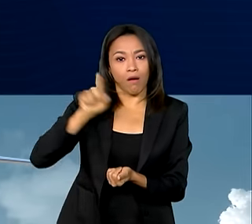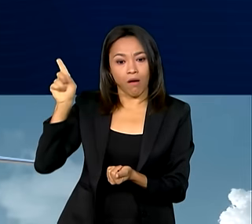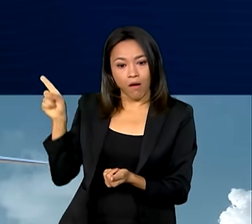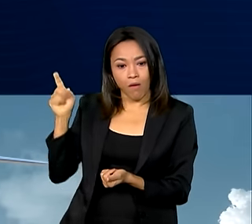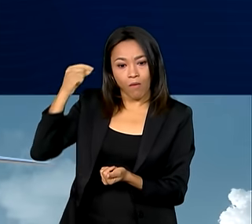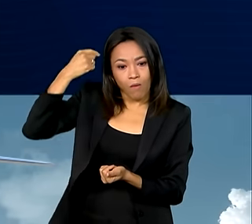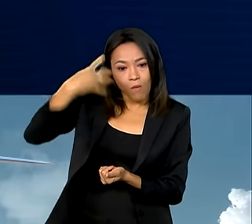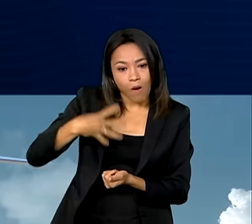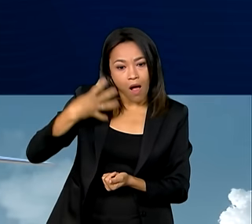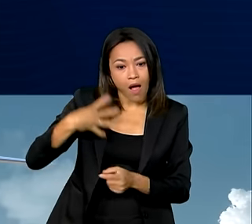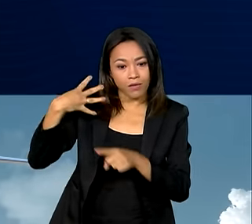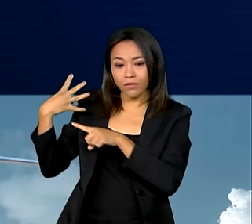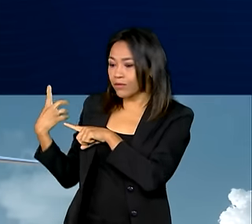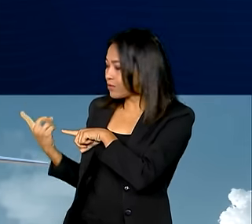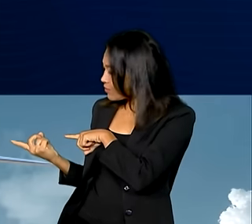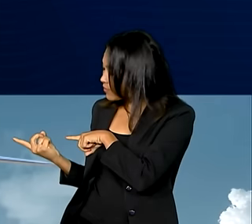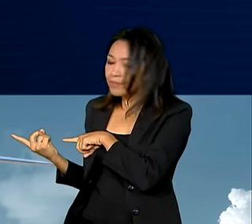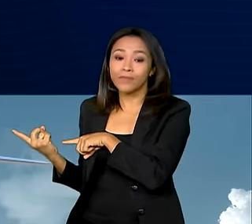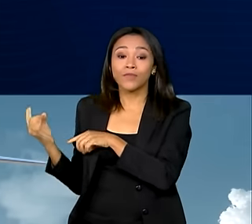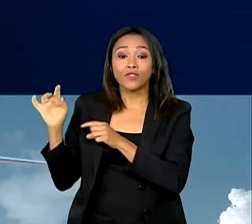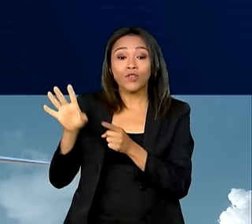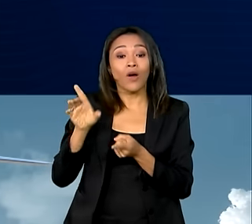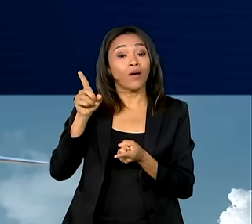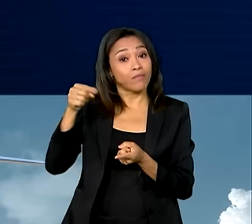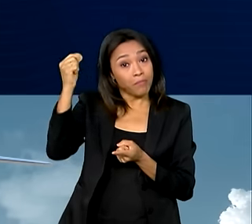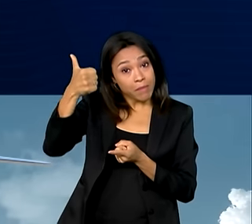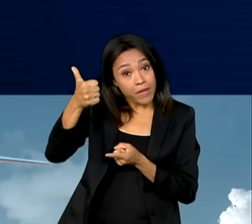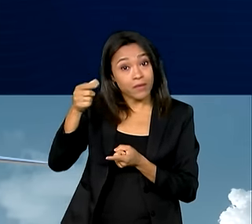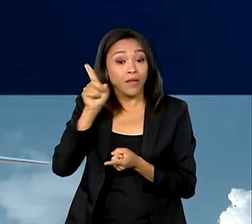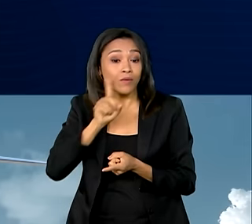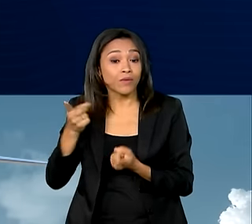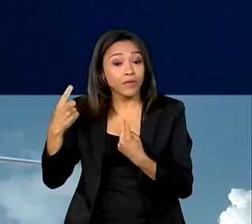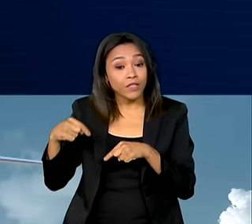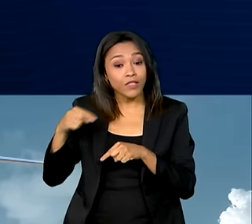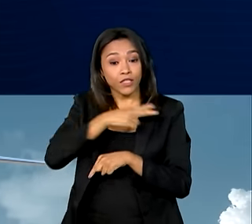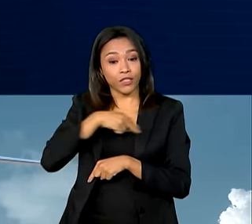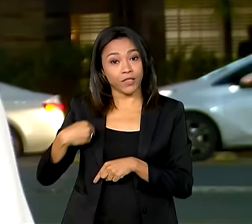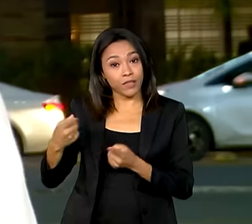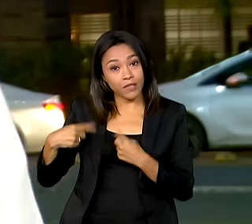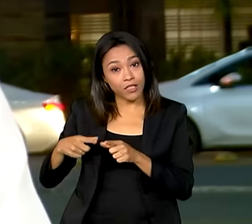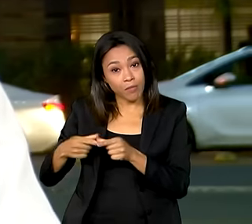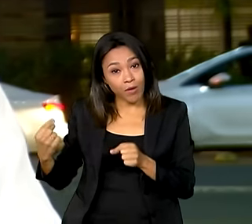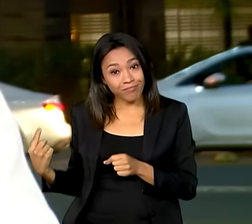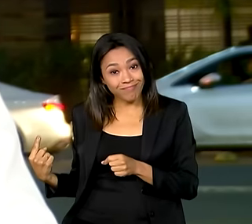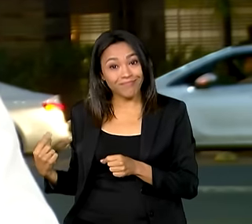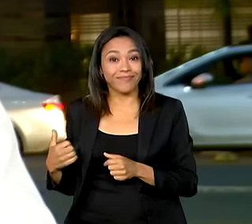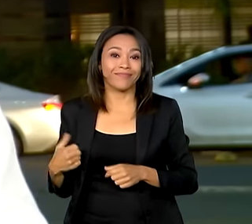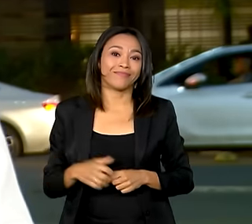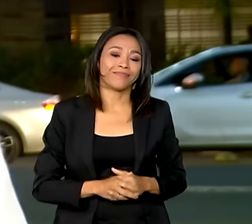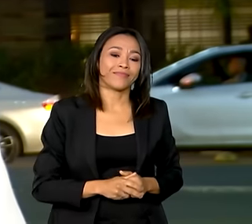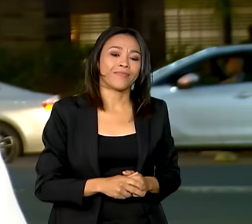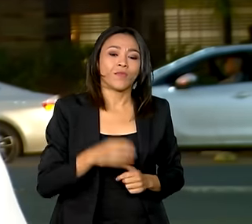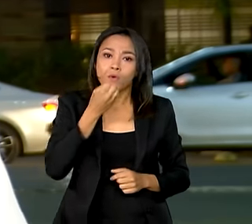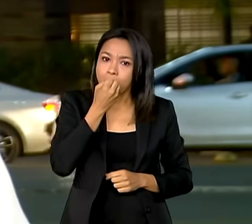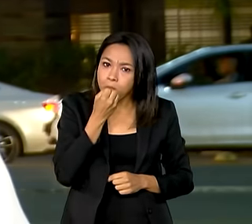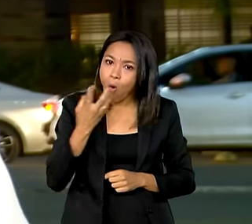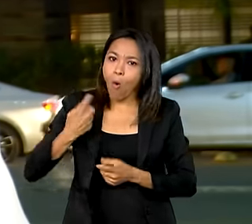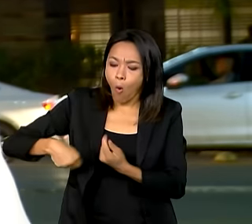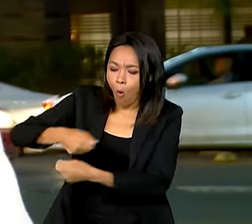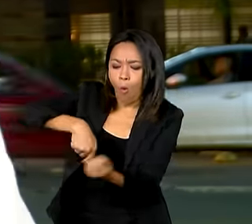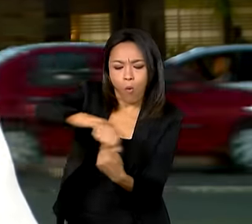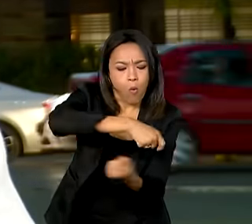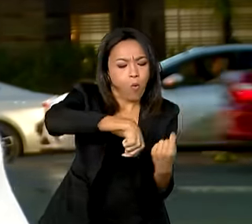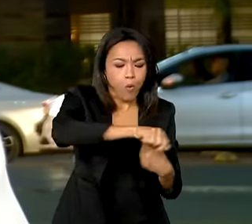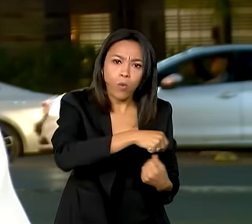doméstico do planeta, atrás apenas dos Estados Unidos, China e Japão. O bom desempenho do setor também é